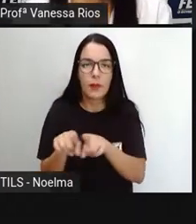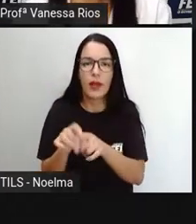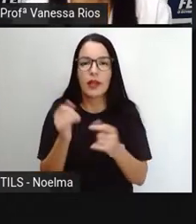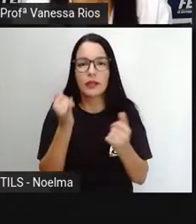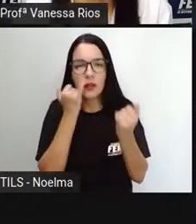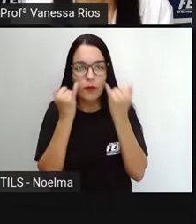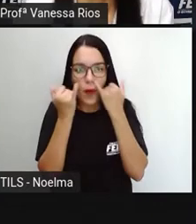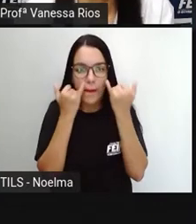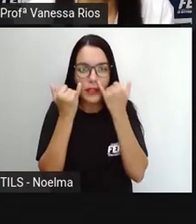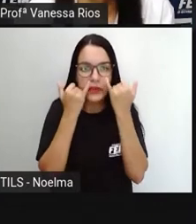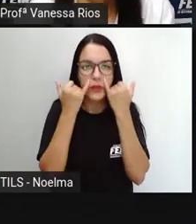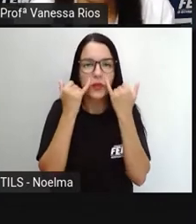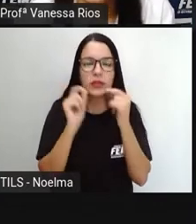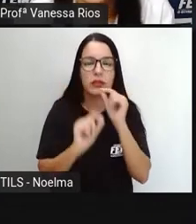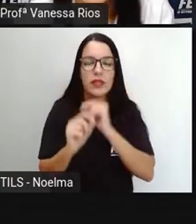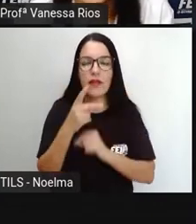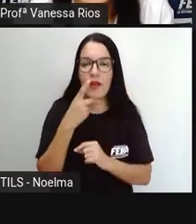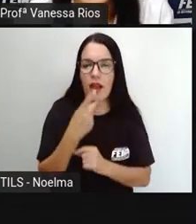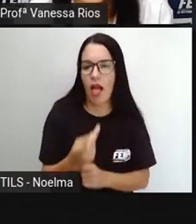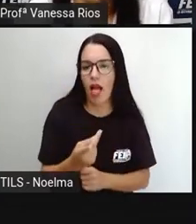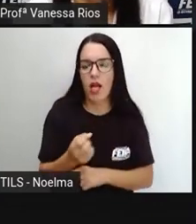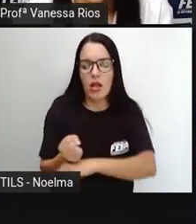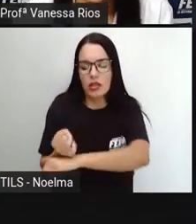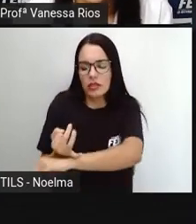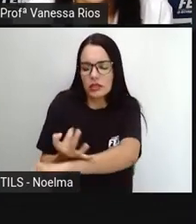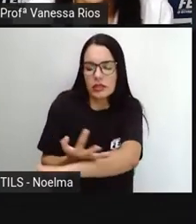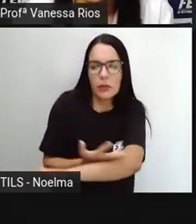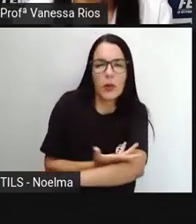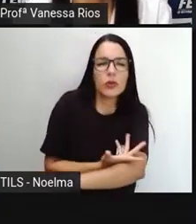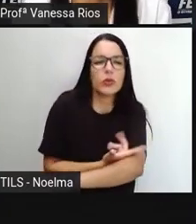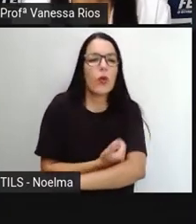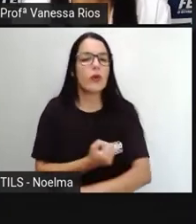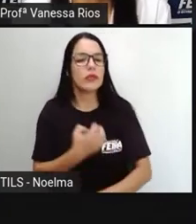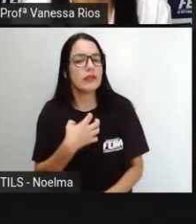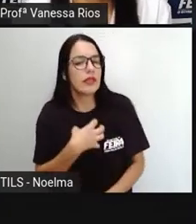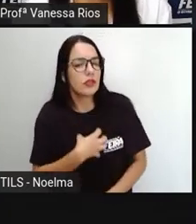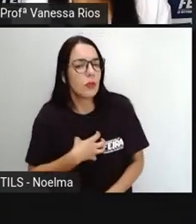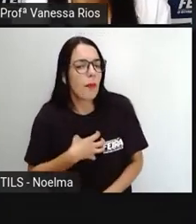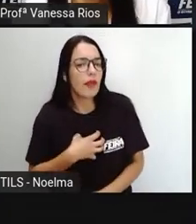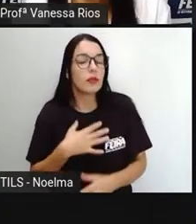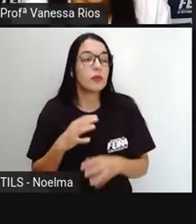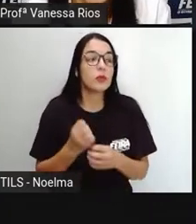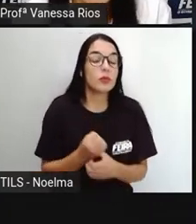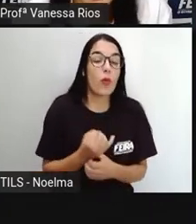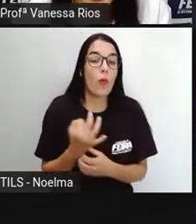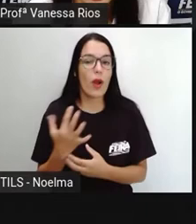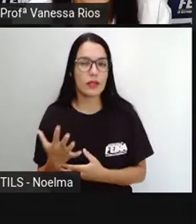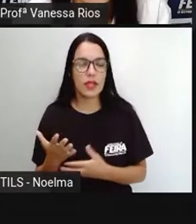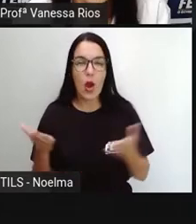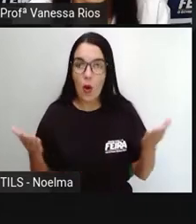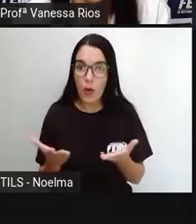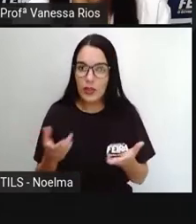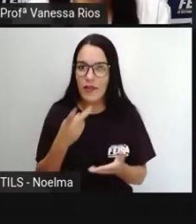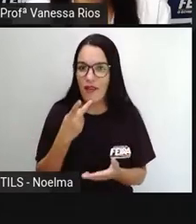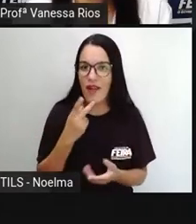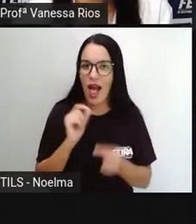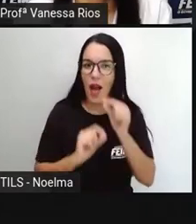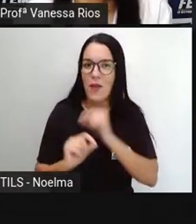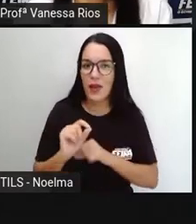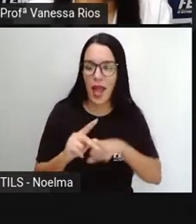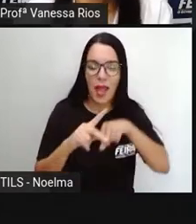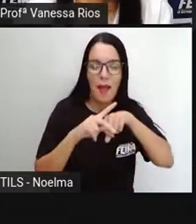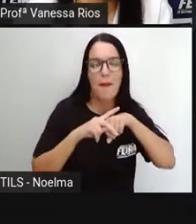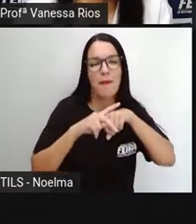em relação ao sentimento que quer despertar, mas hoje a gente vai relembrar sobre os poemas, tá certo? Esse